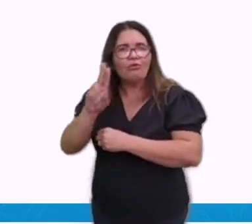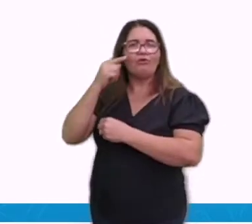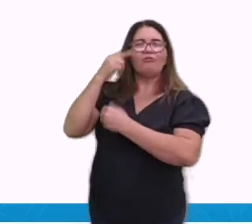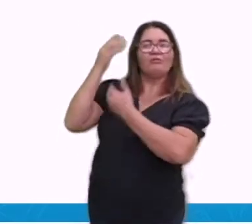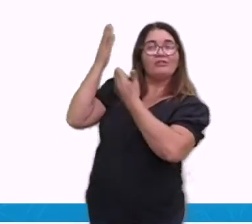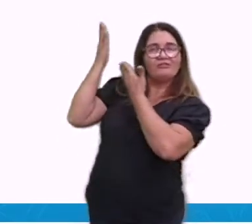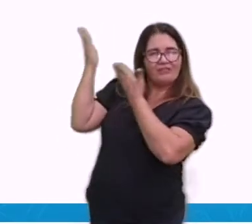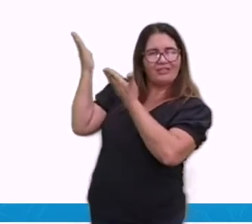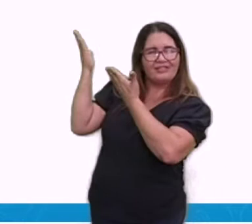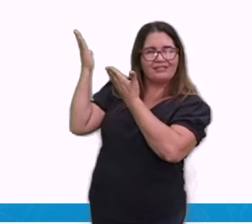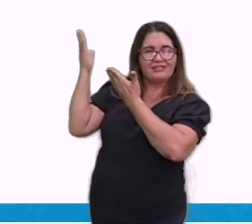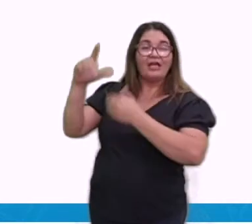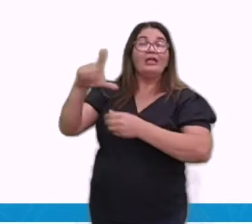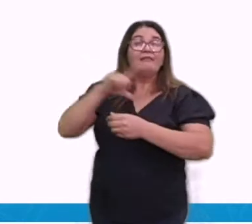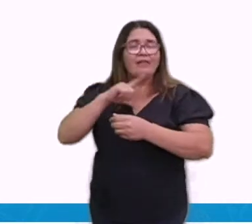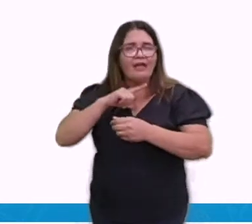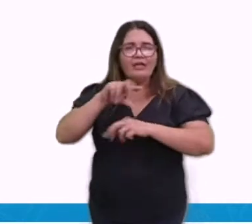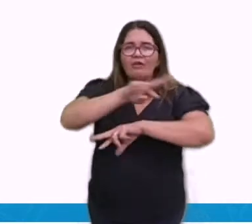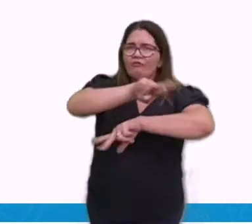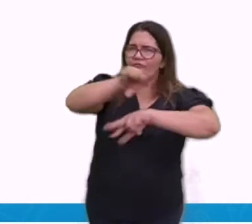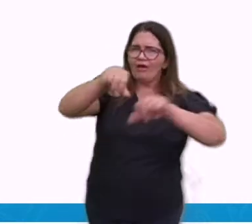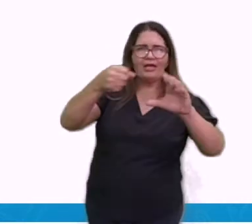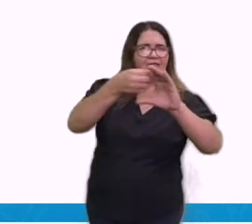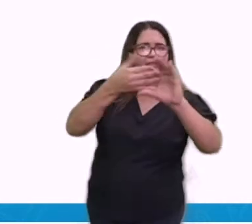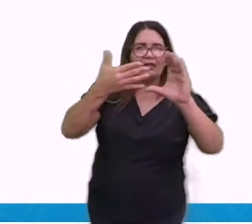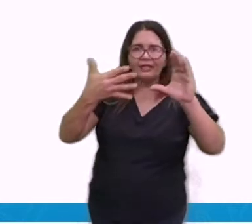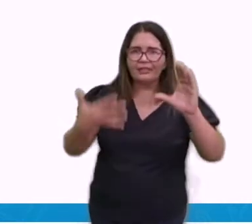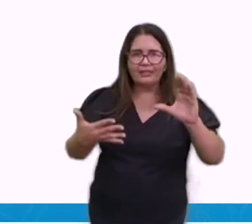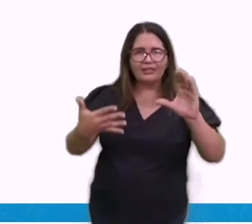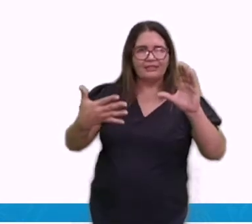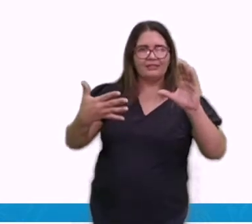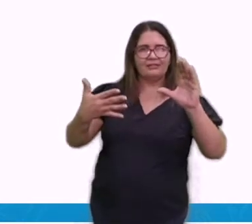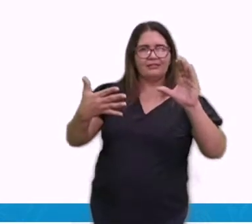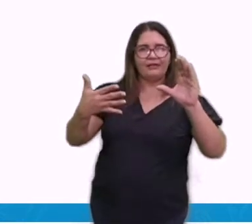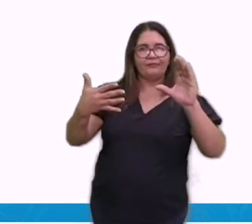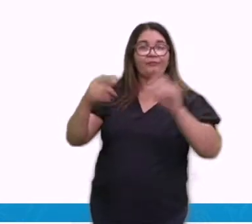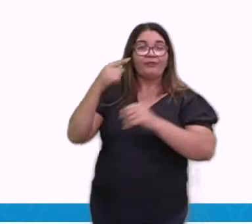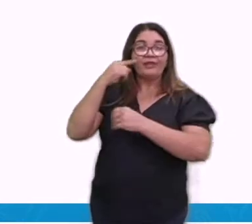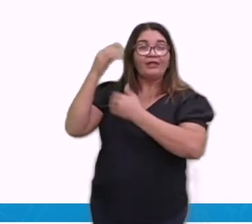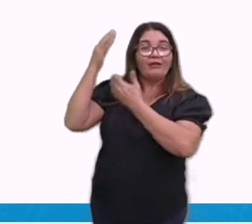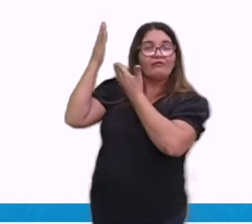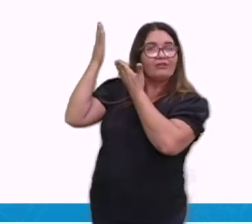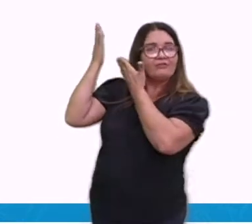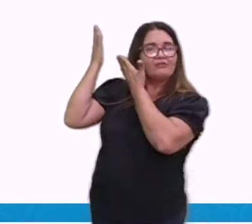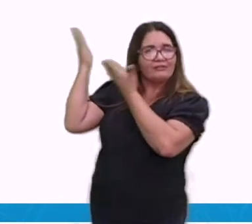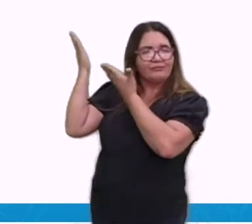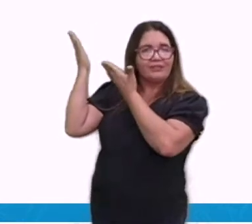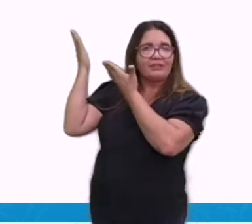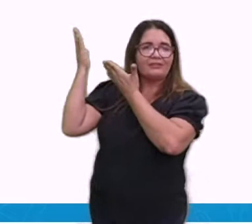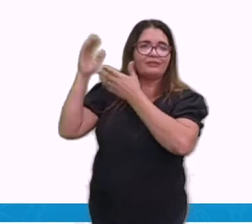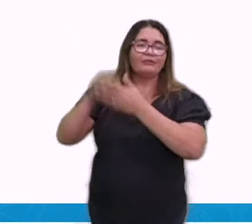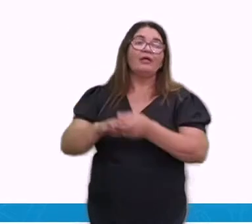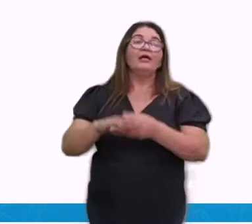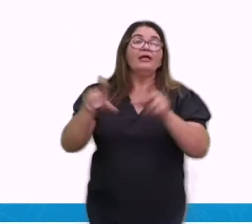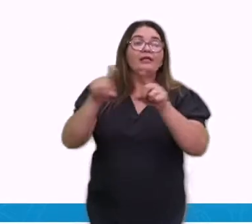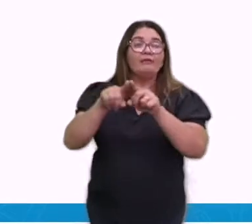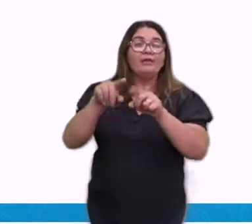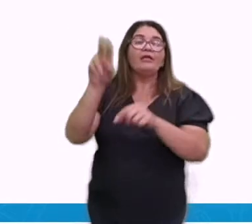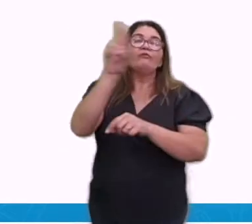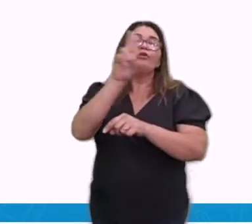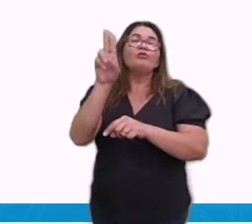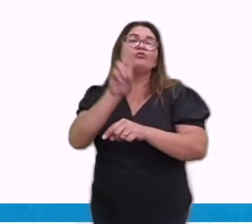clima tropical de altitude, clima tropical atlântico